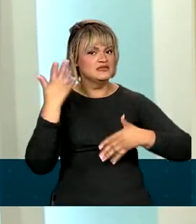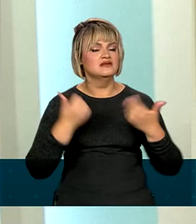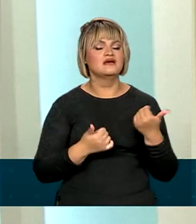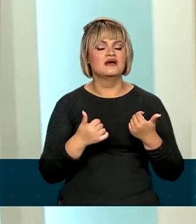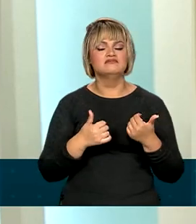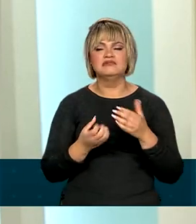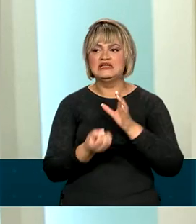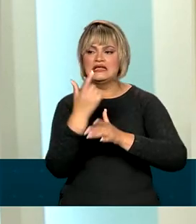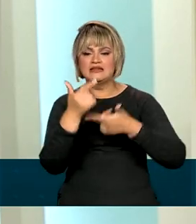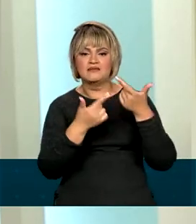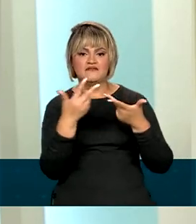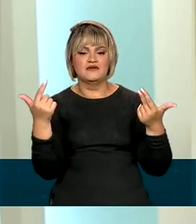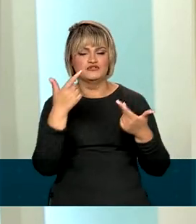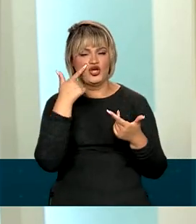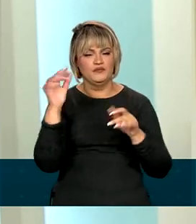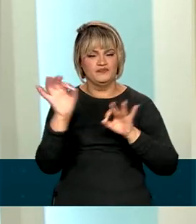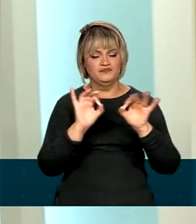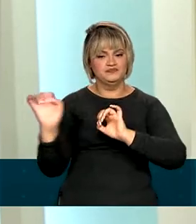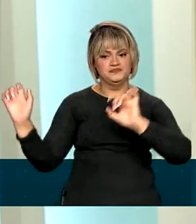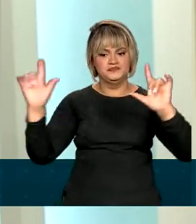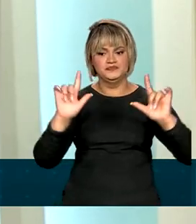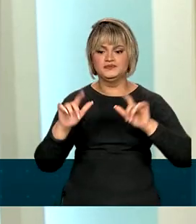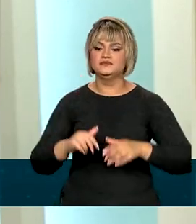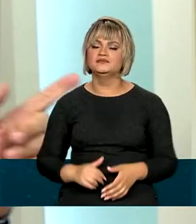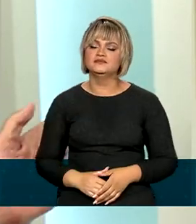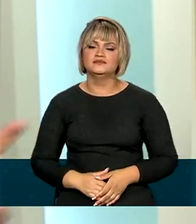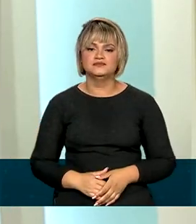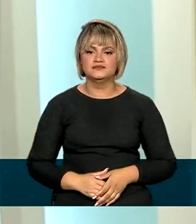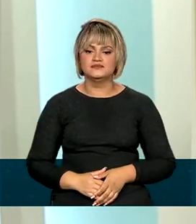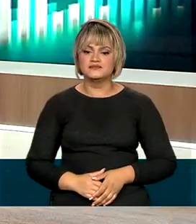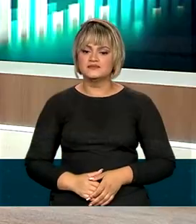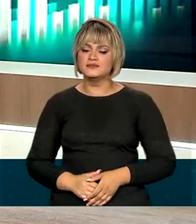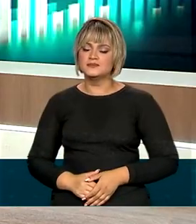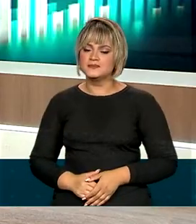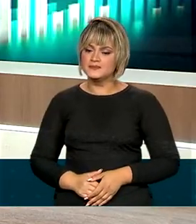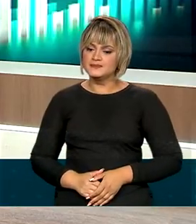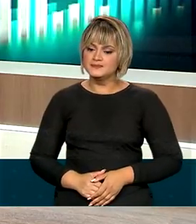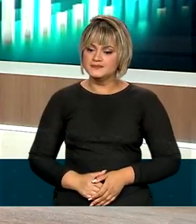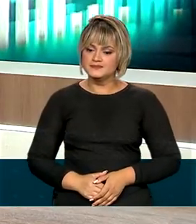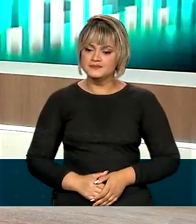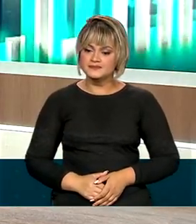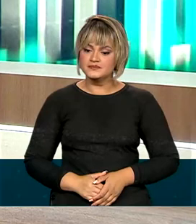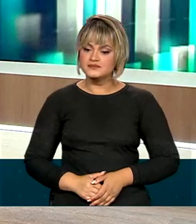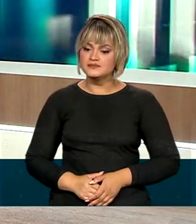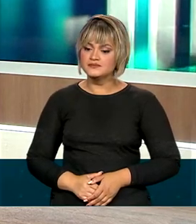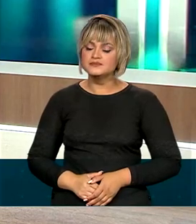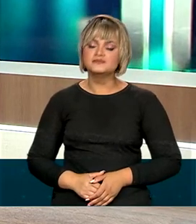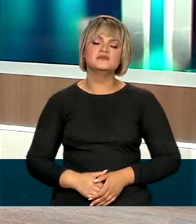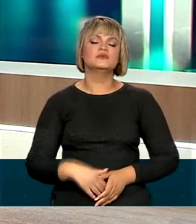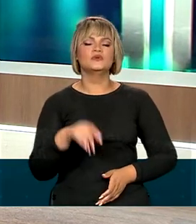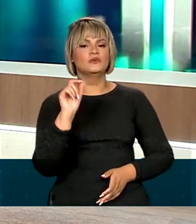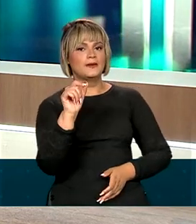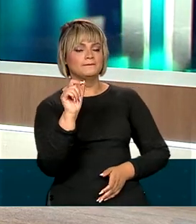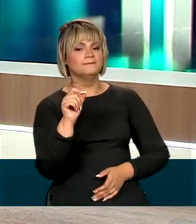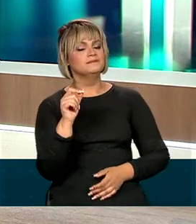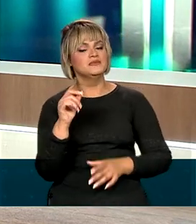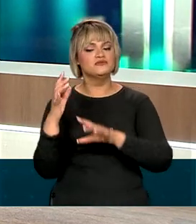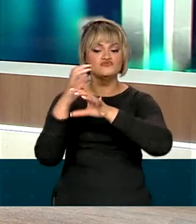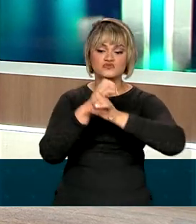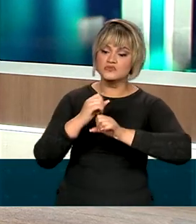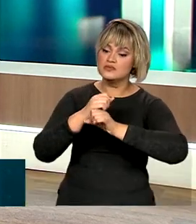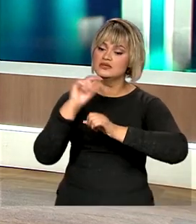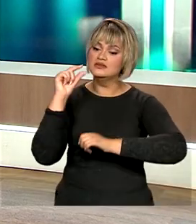tantos empregos, a nossa equipe preparou uma arte para você, telespectador, que passamos a mostrar a partir de agora. O que aconteceu, então, em termos de balança